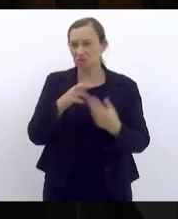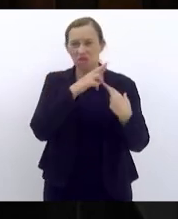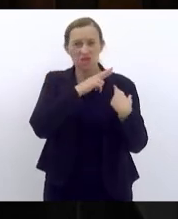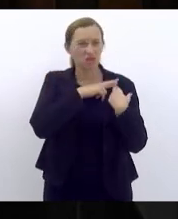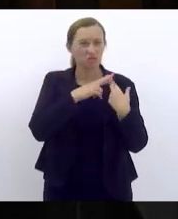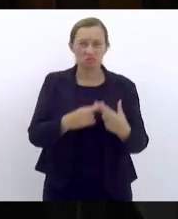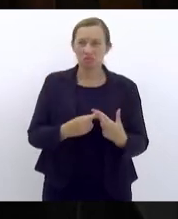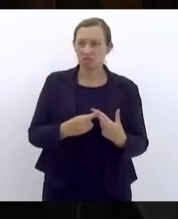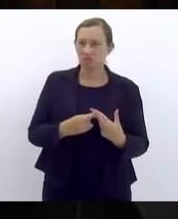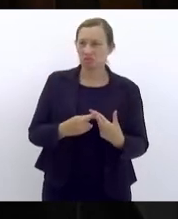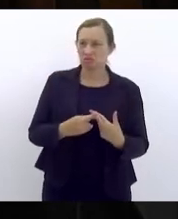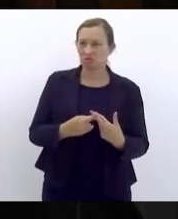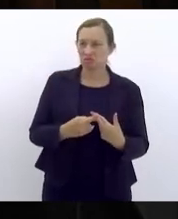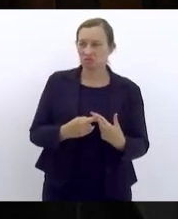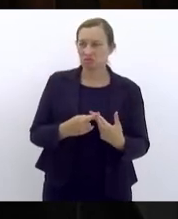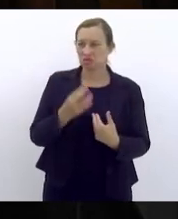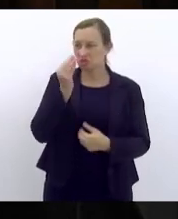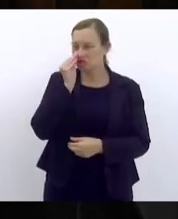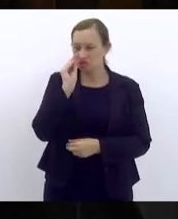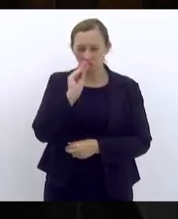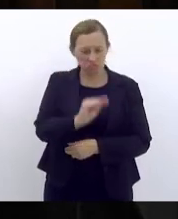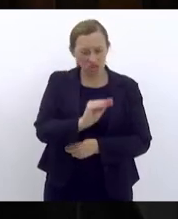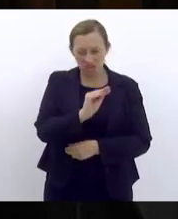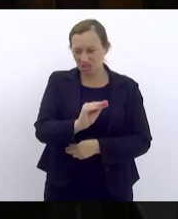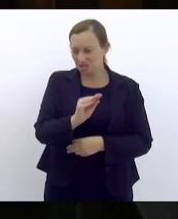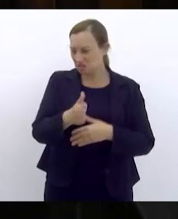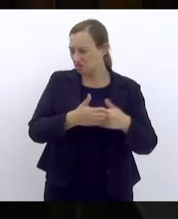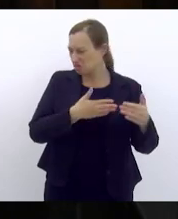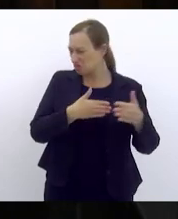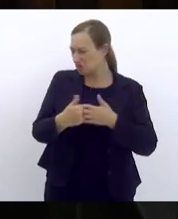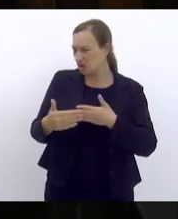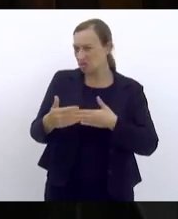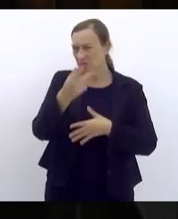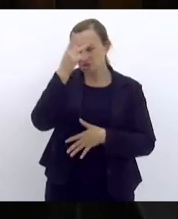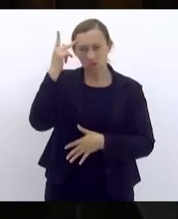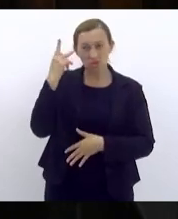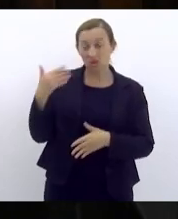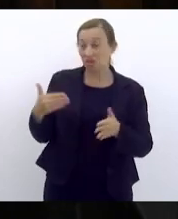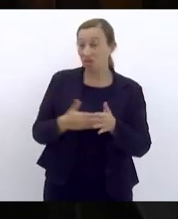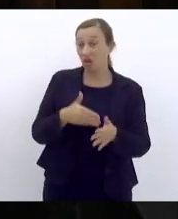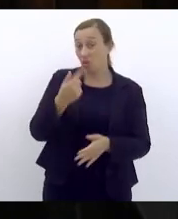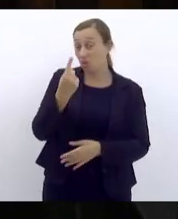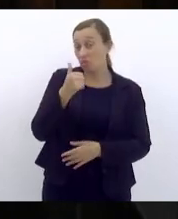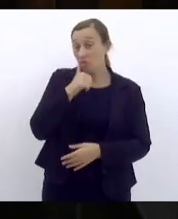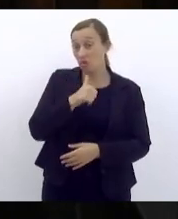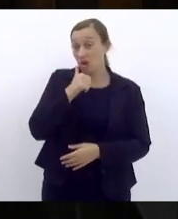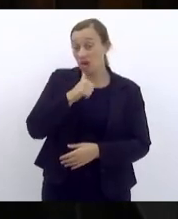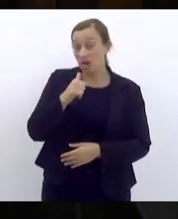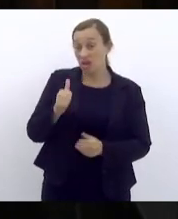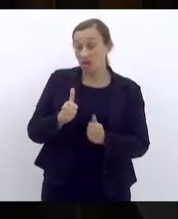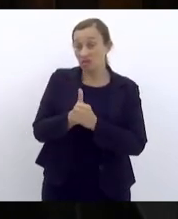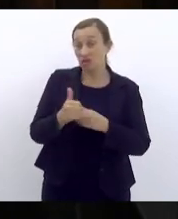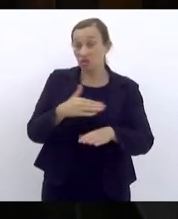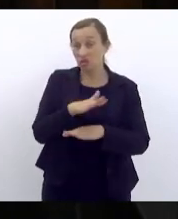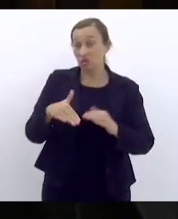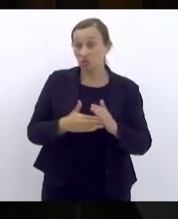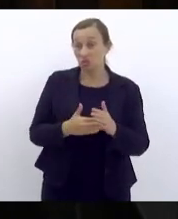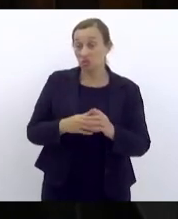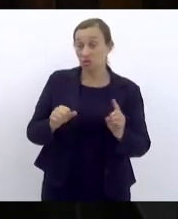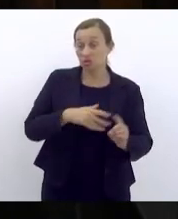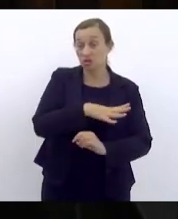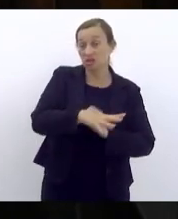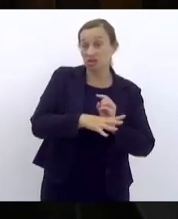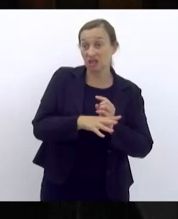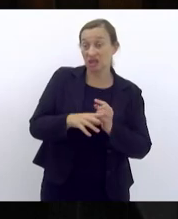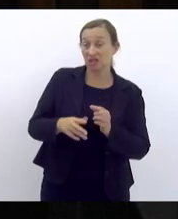pessoa misógina que destrata uma mulher na frente de toda a sociedade na frente das